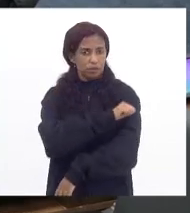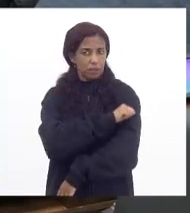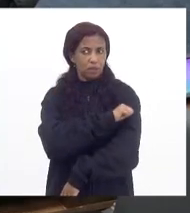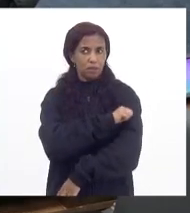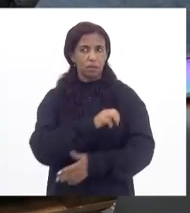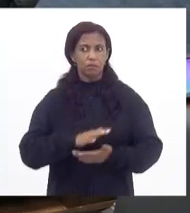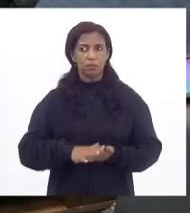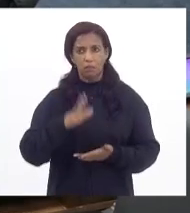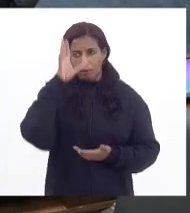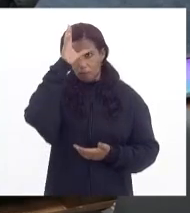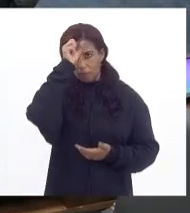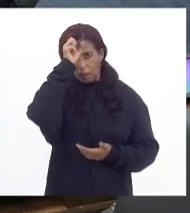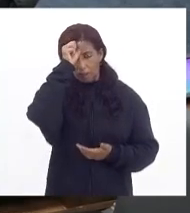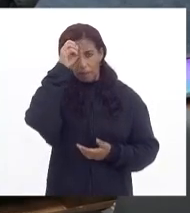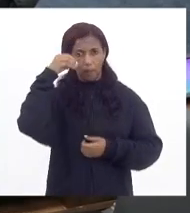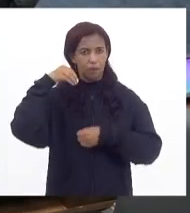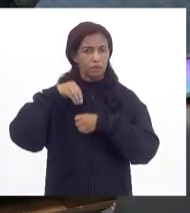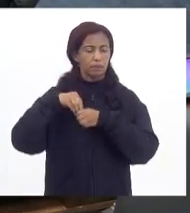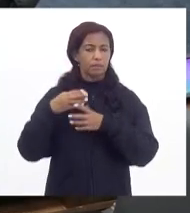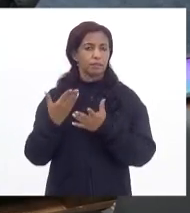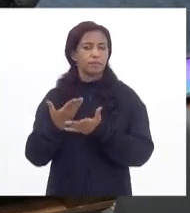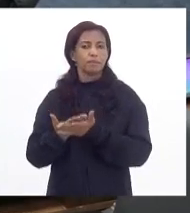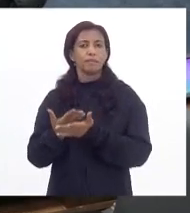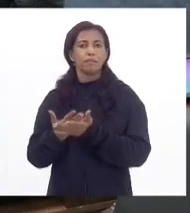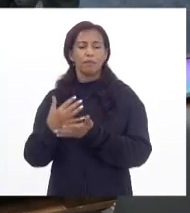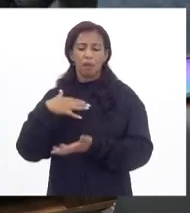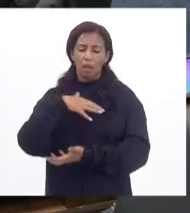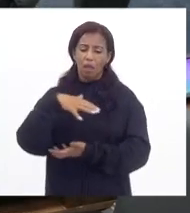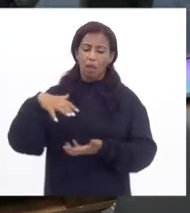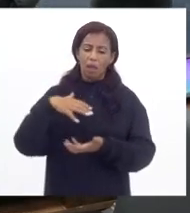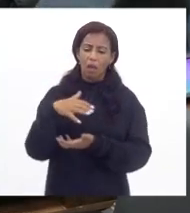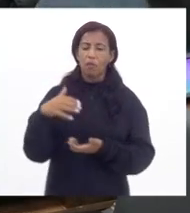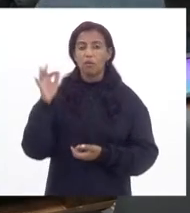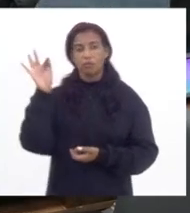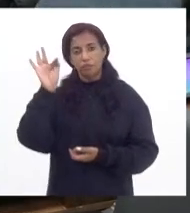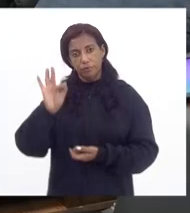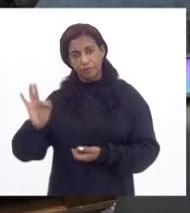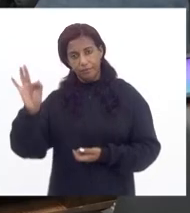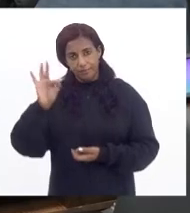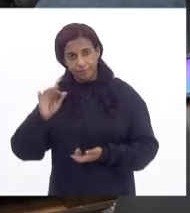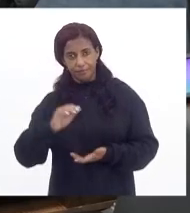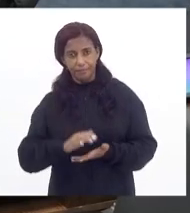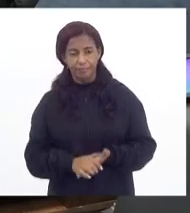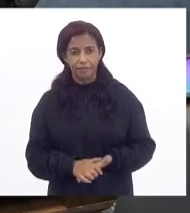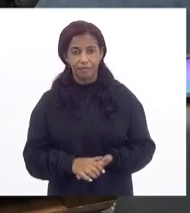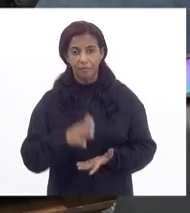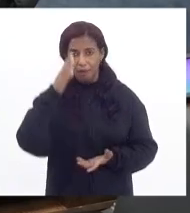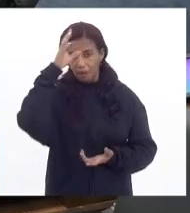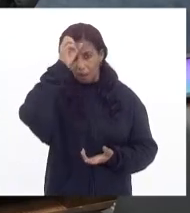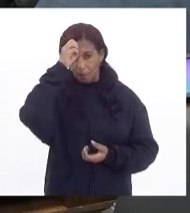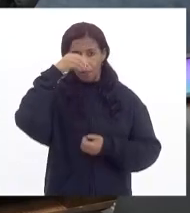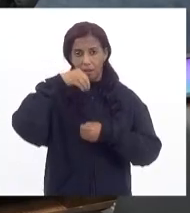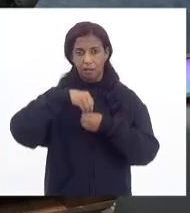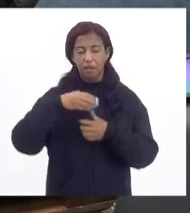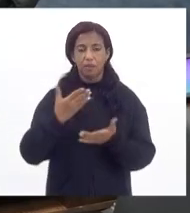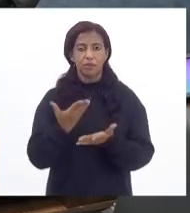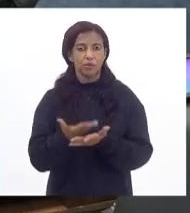alunos aprendem na escola a revolução francesa, aprendem na escola